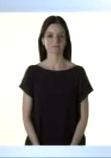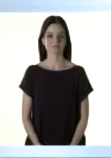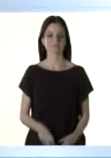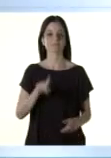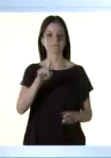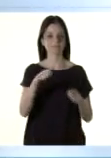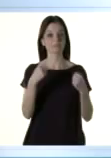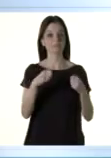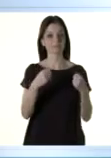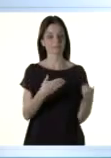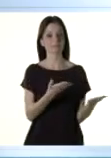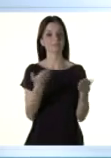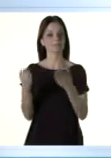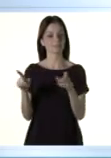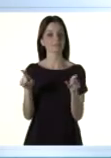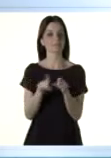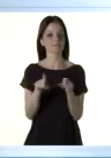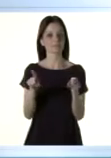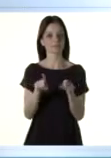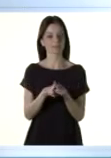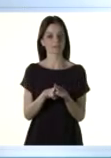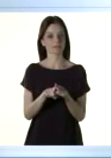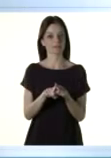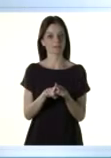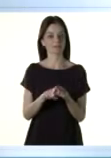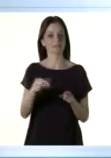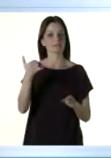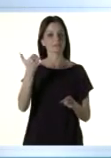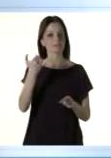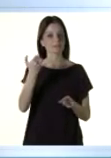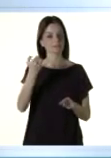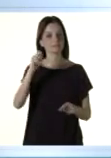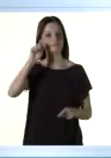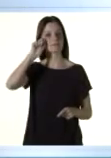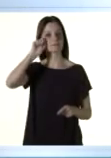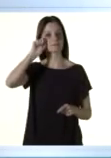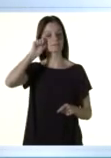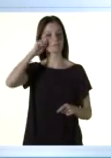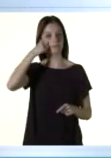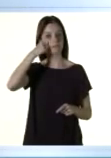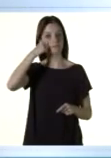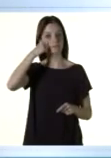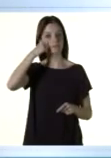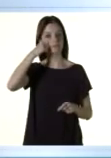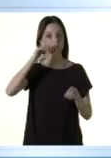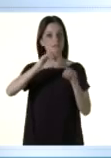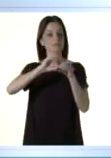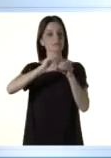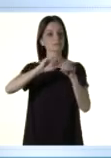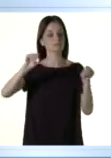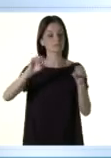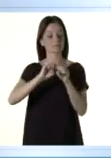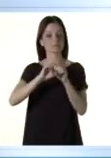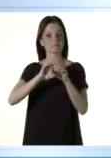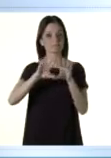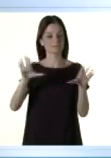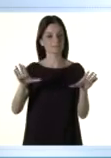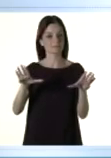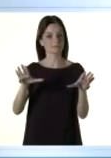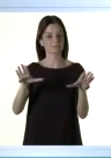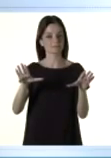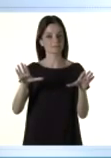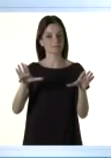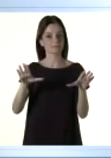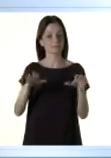Além do documento de identificação, você precisa levar uma caneta esferográfica de tinta preta fabricada em material